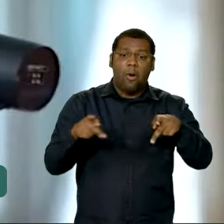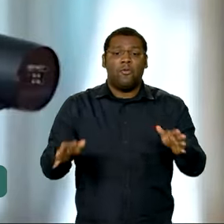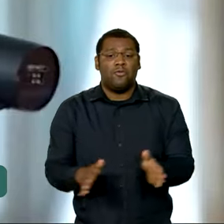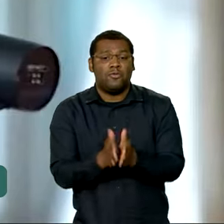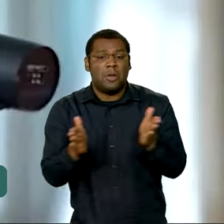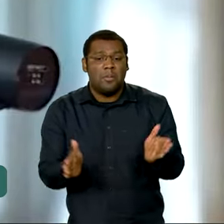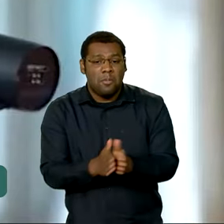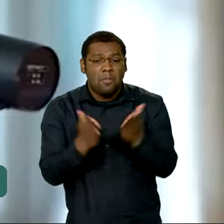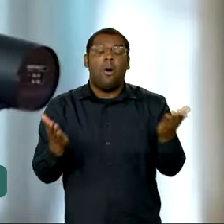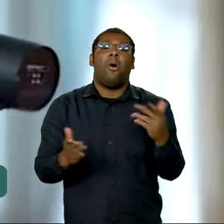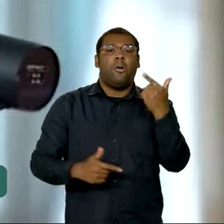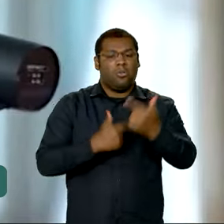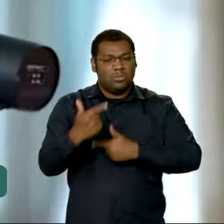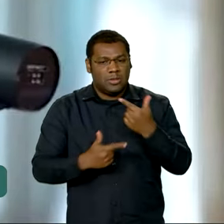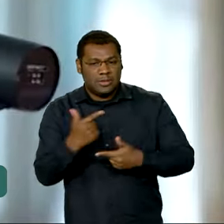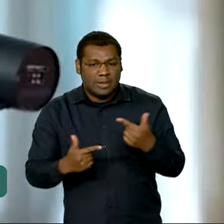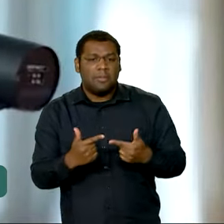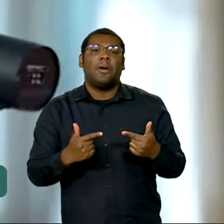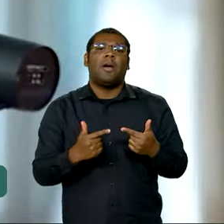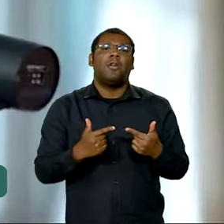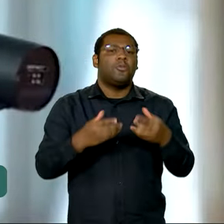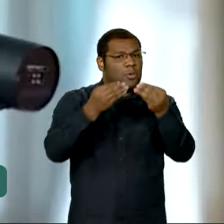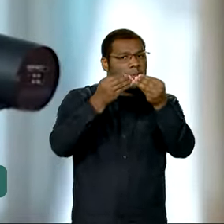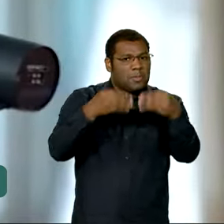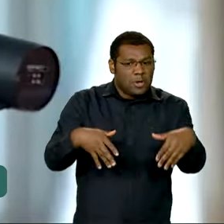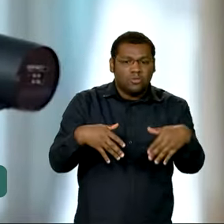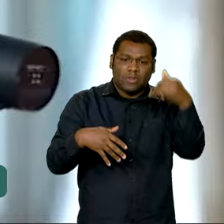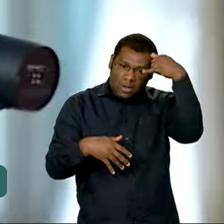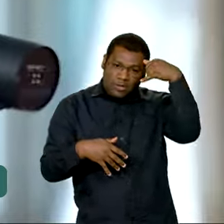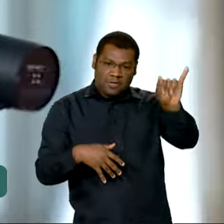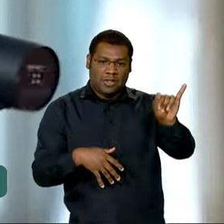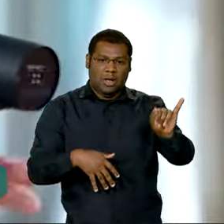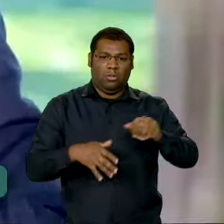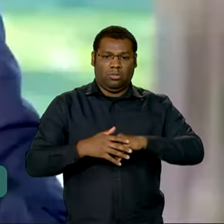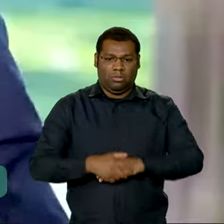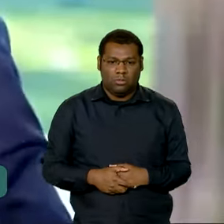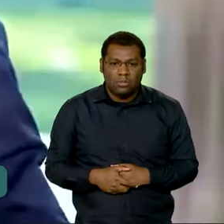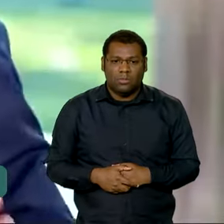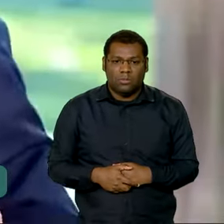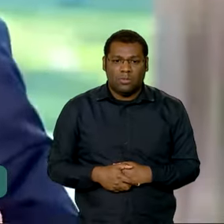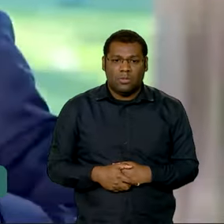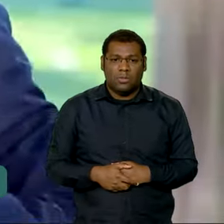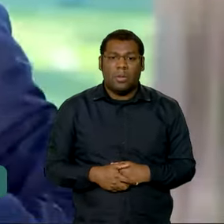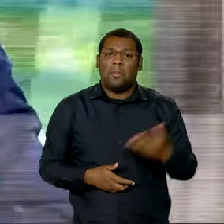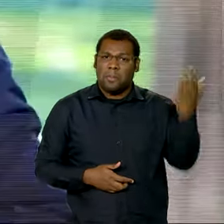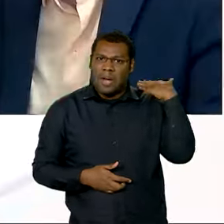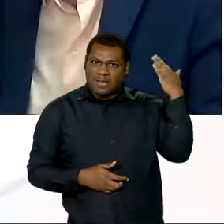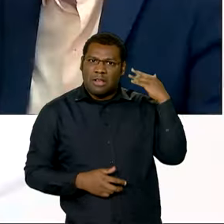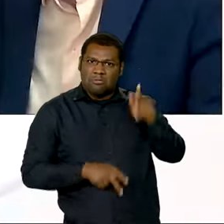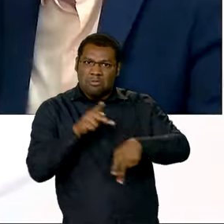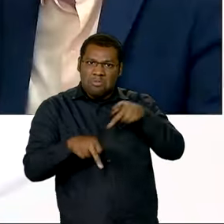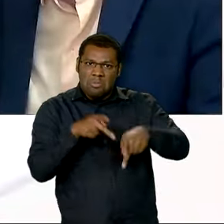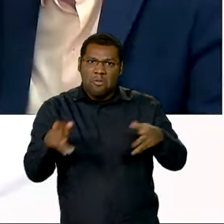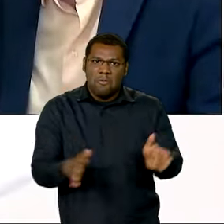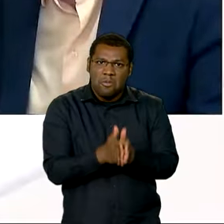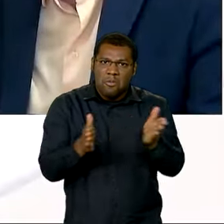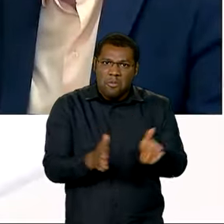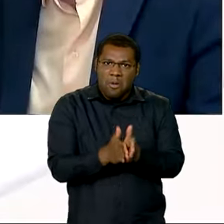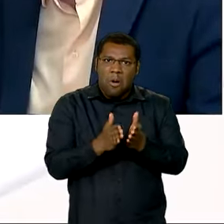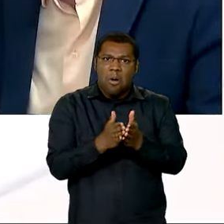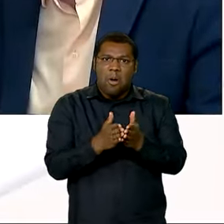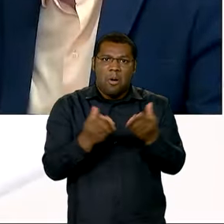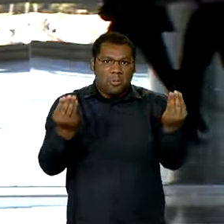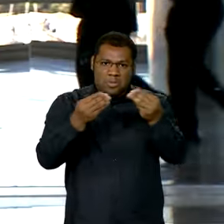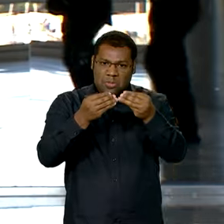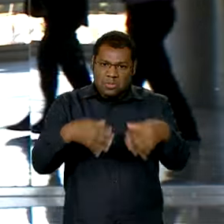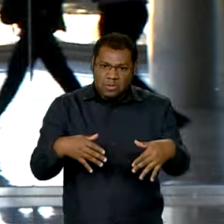que mais necessita do Estado, não seja o prejudicado, como em alguns momentos da história foi. Qualquer coisa que você quer gastar, você gasta do